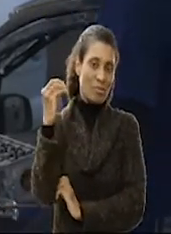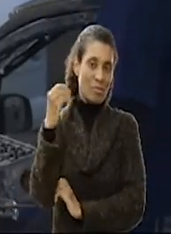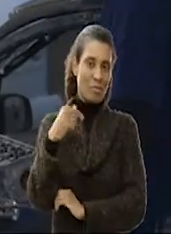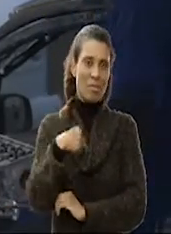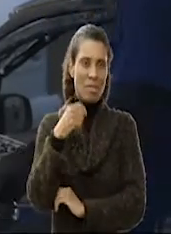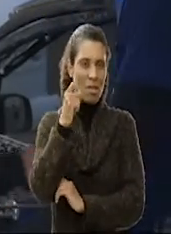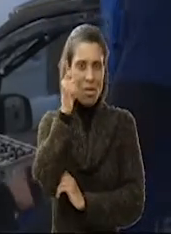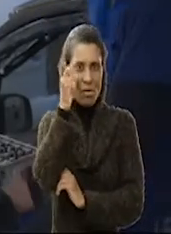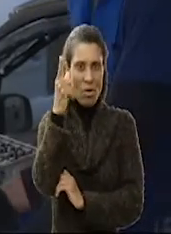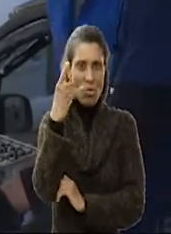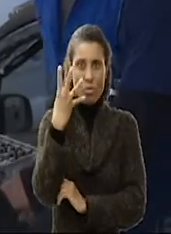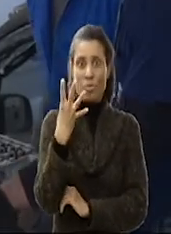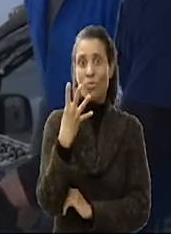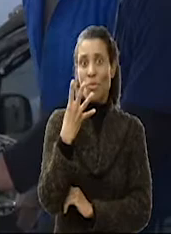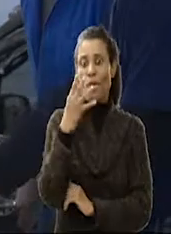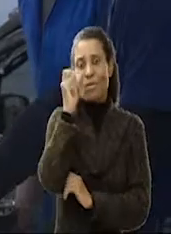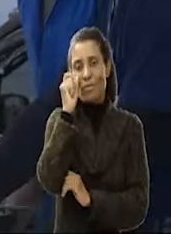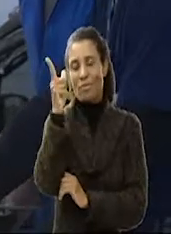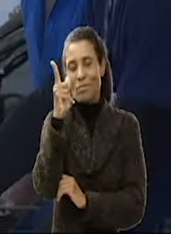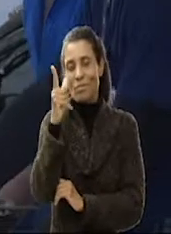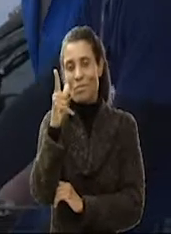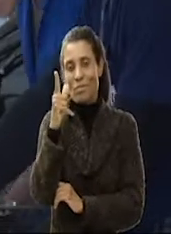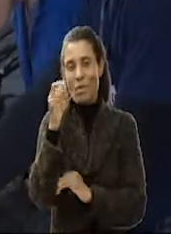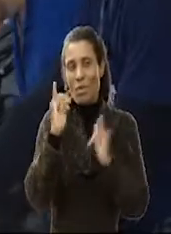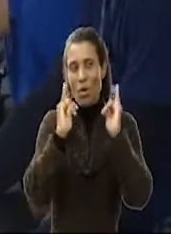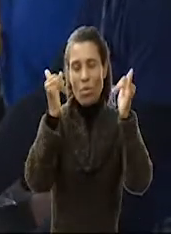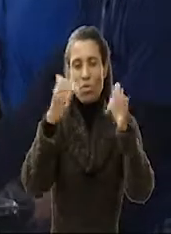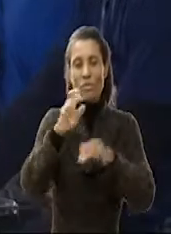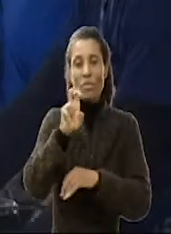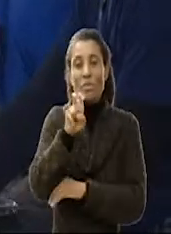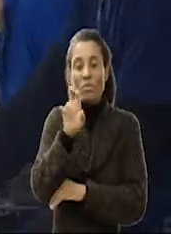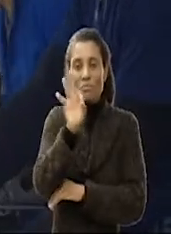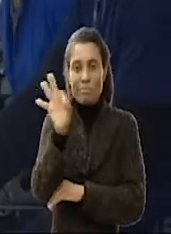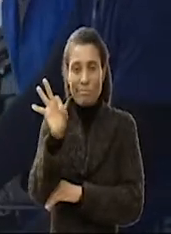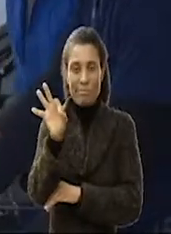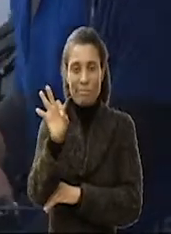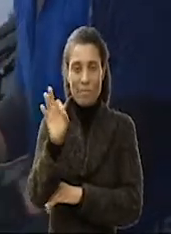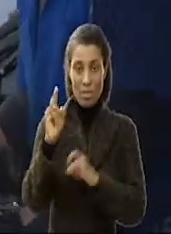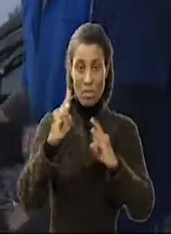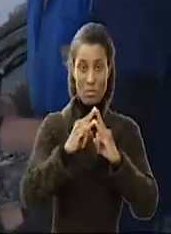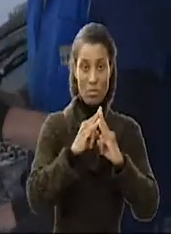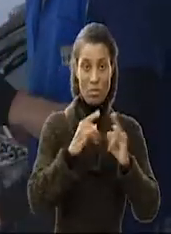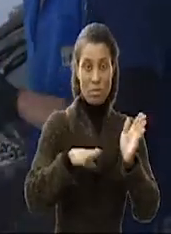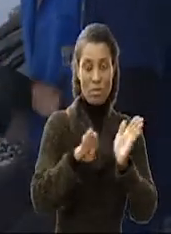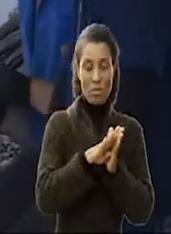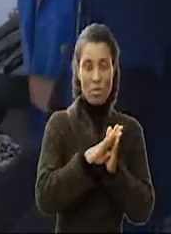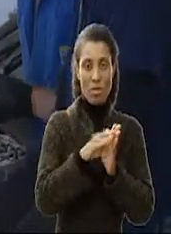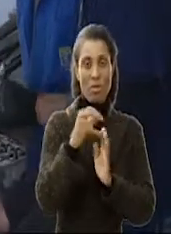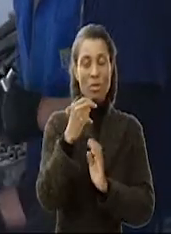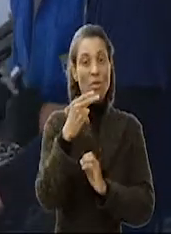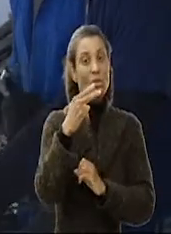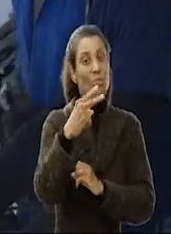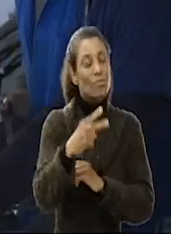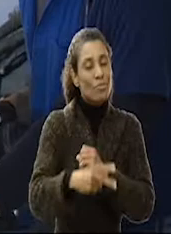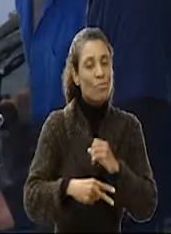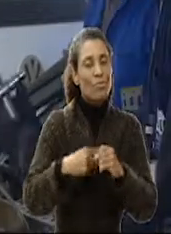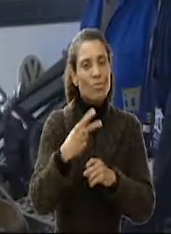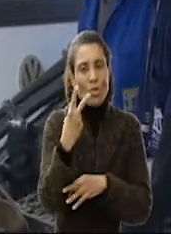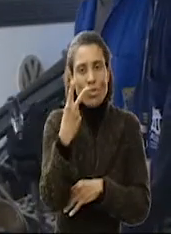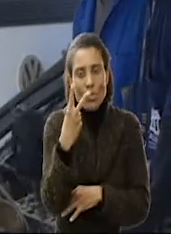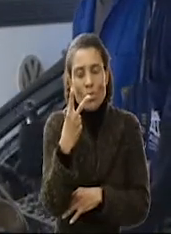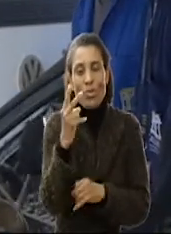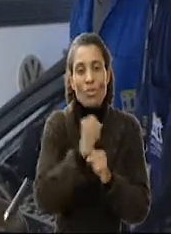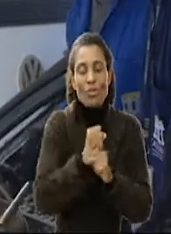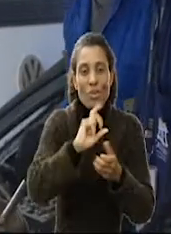Porto Alegre. Eu acordo às 4, pego o ônibus umas 5 horas da manhã. No instituto, ele chega duas horas depois.